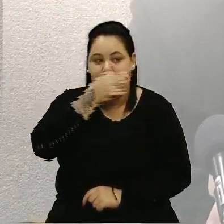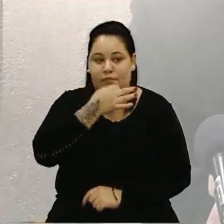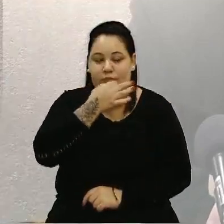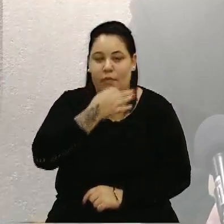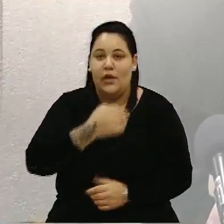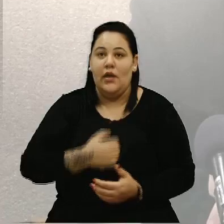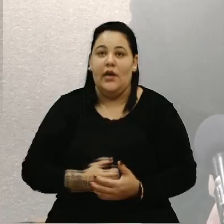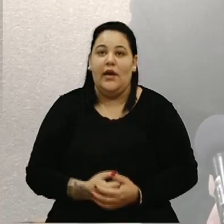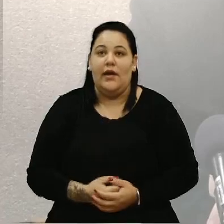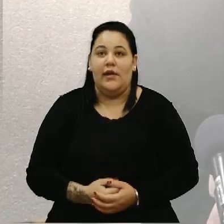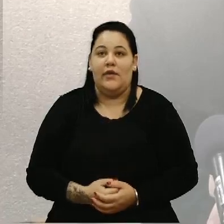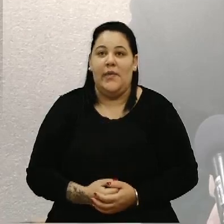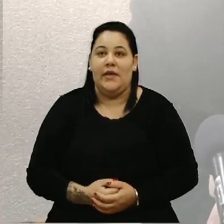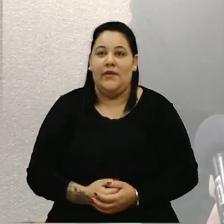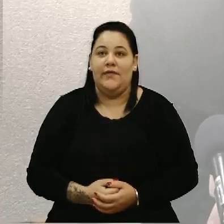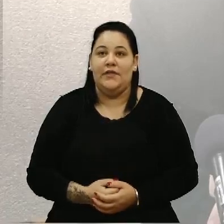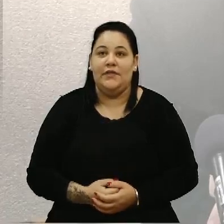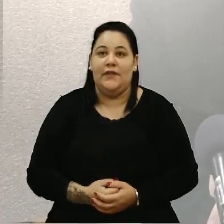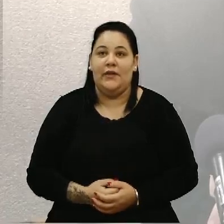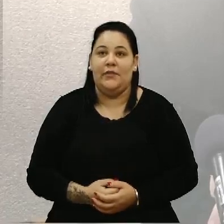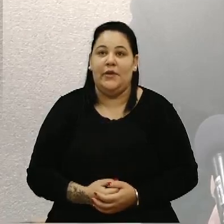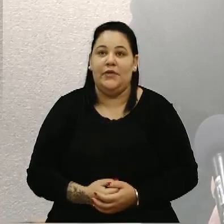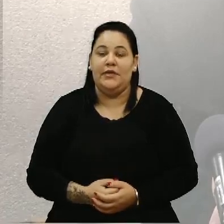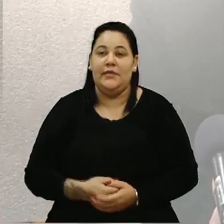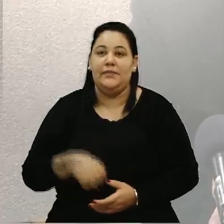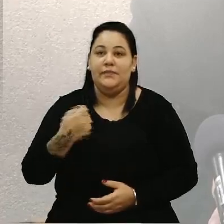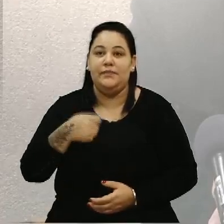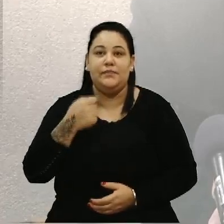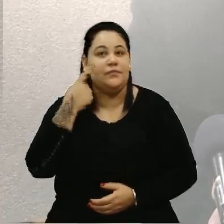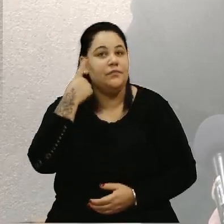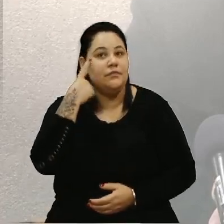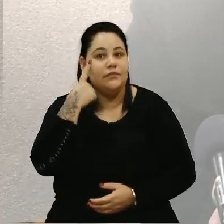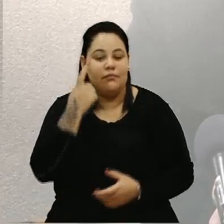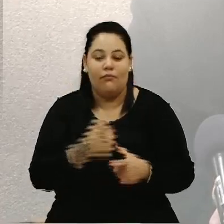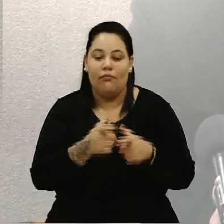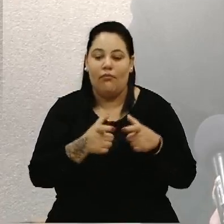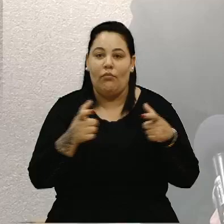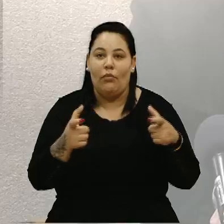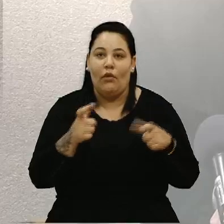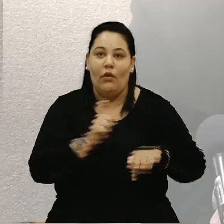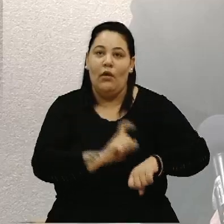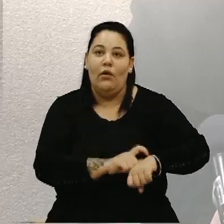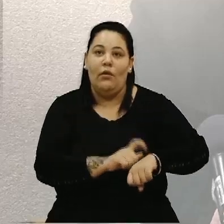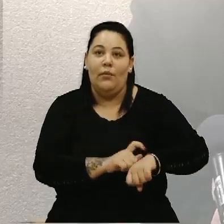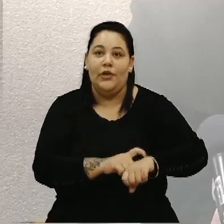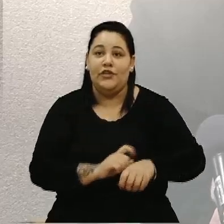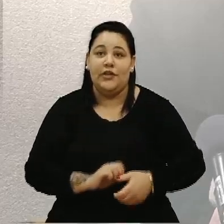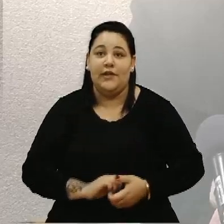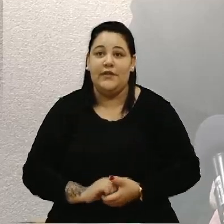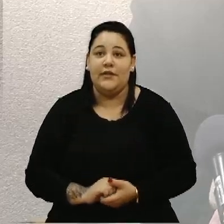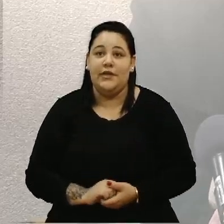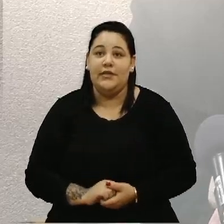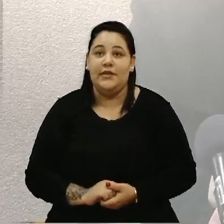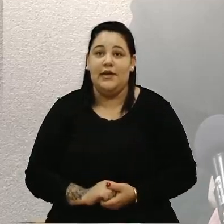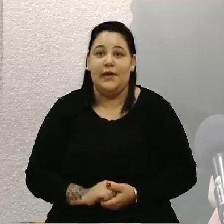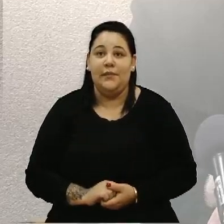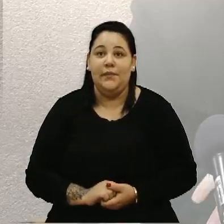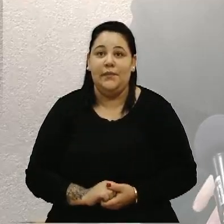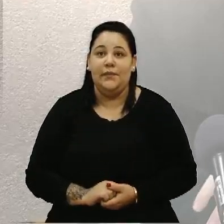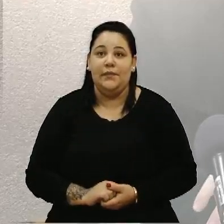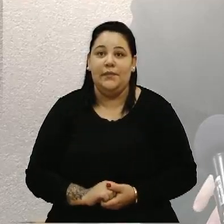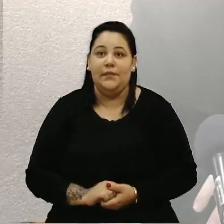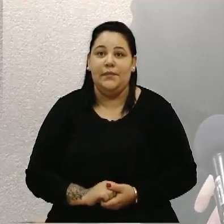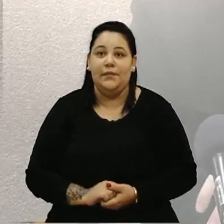claro que eu entendo, e acho que sim, precisamos pensar em aumentar a carga horária de algumas atribuições que poderão,